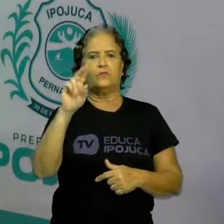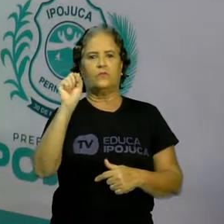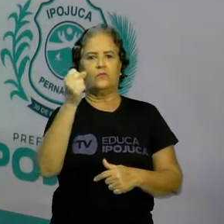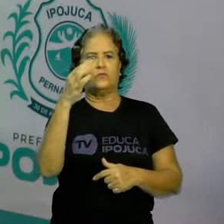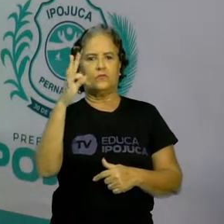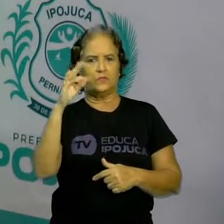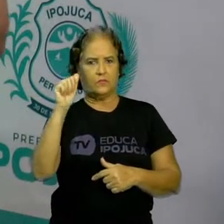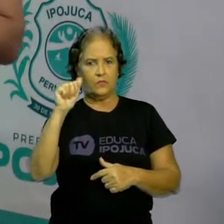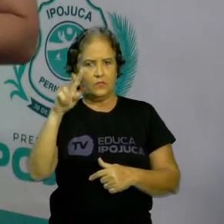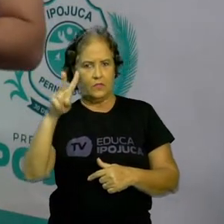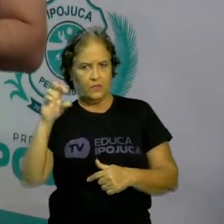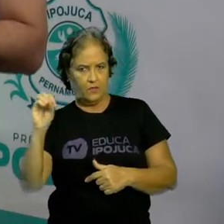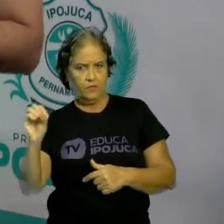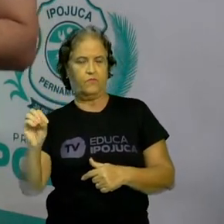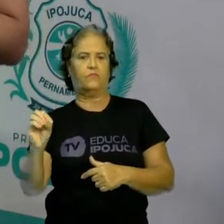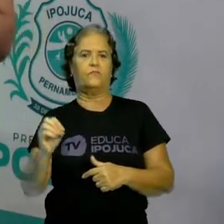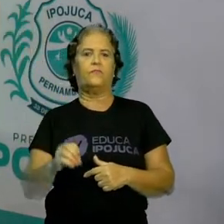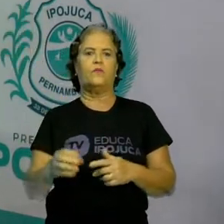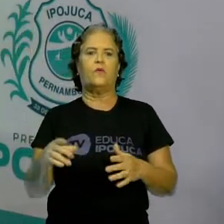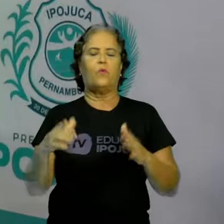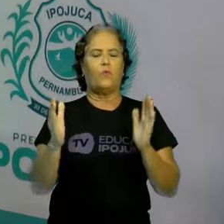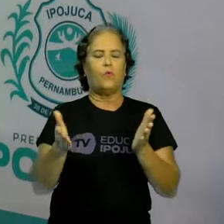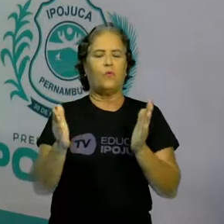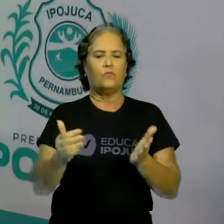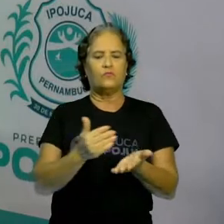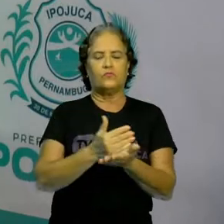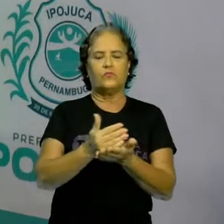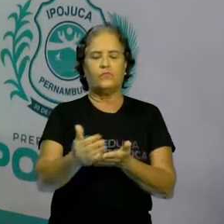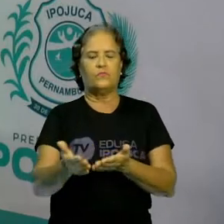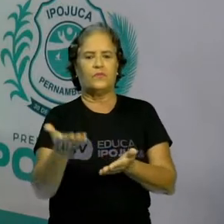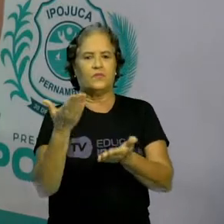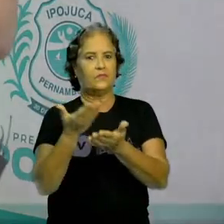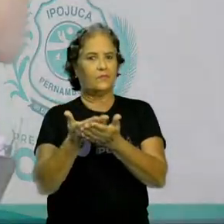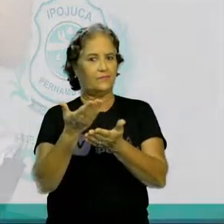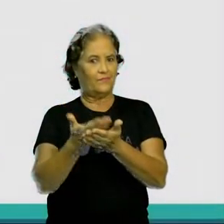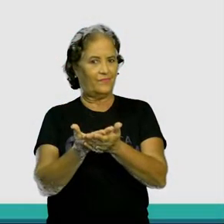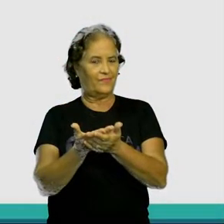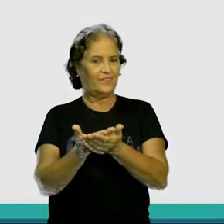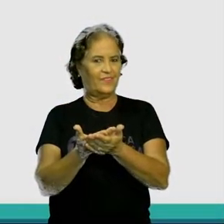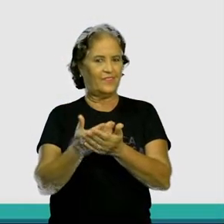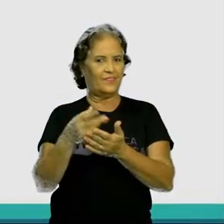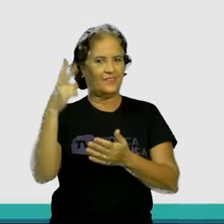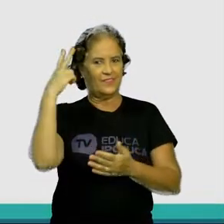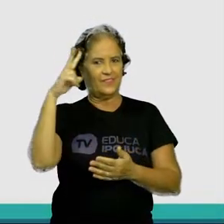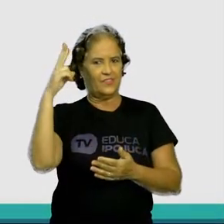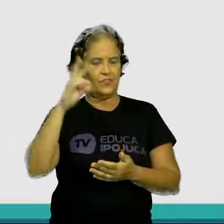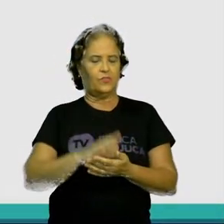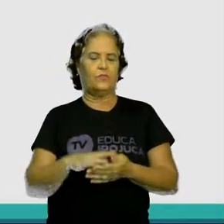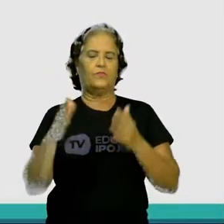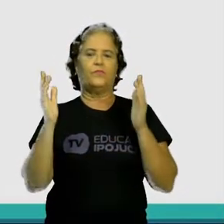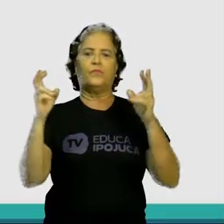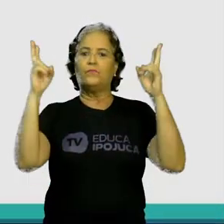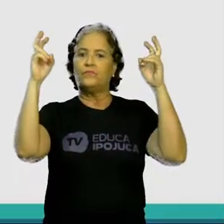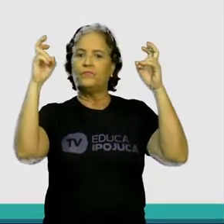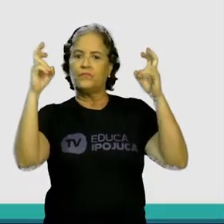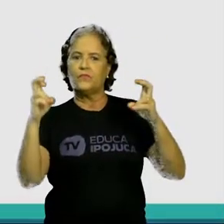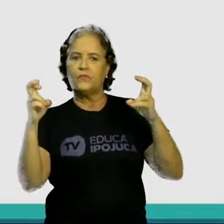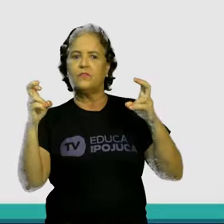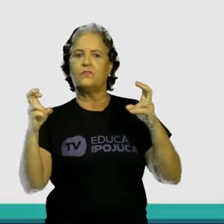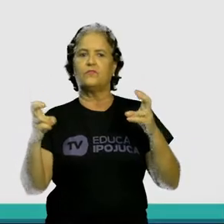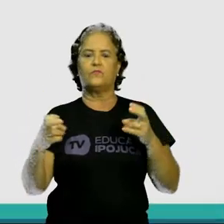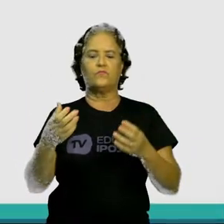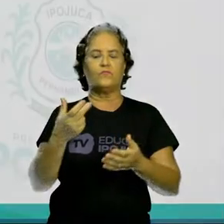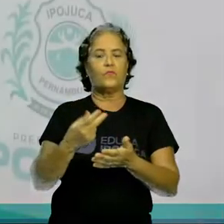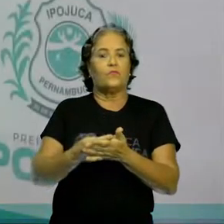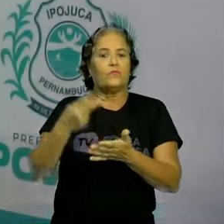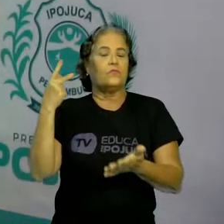retomar então com as nossas aulas de história. E hoje nós vamos falar sobre os antecedentes da Revolução Industrial.